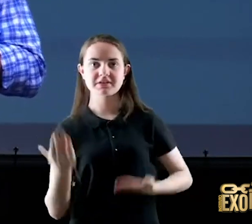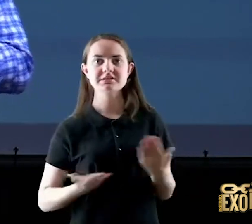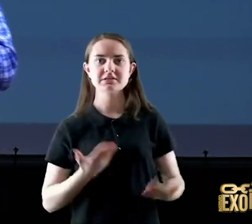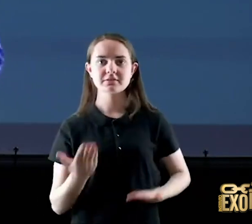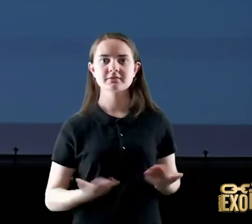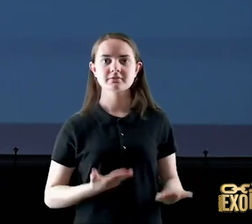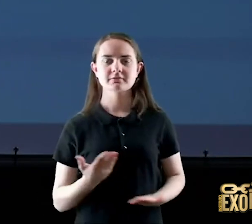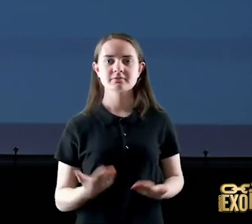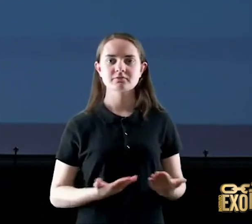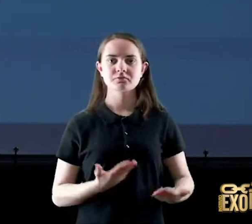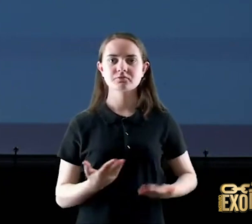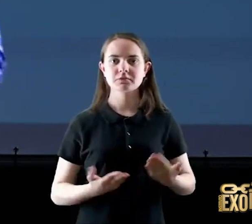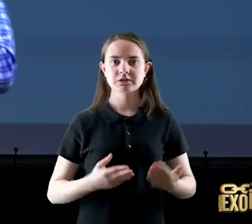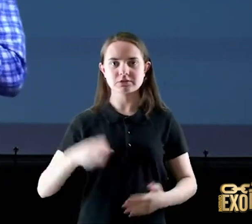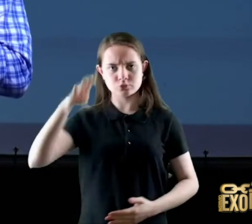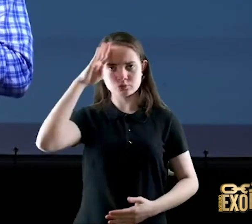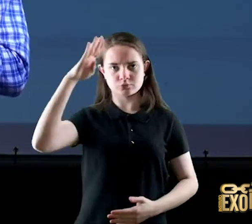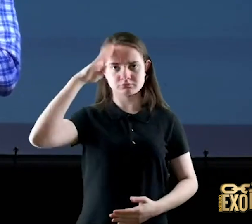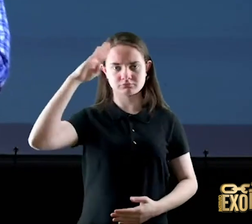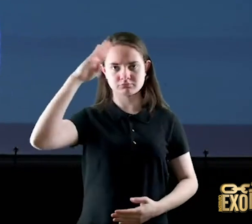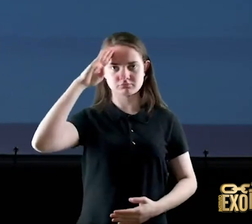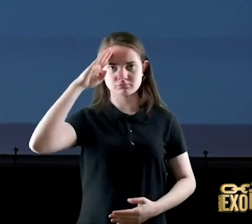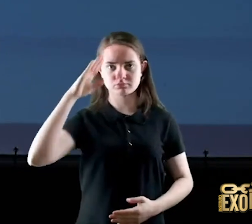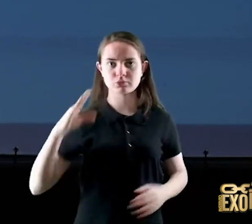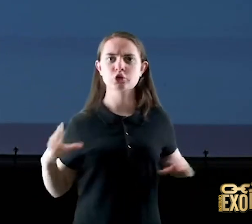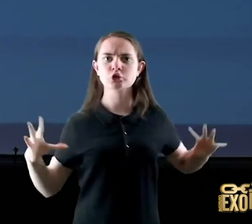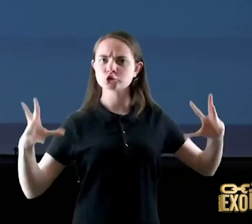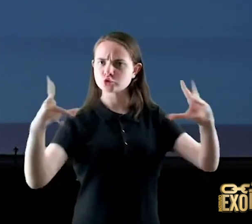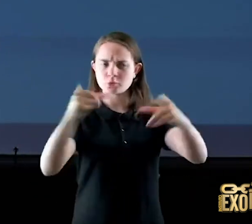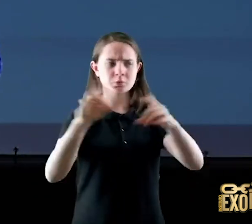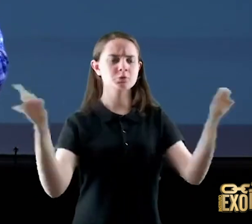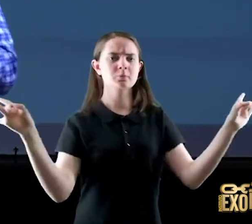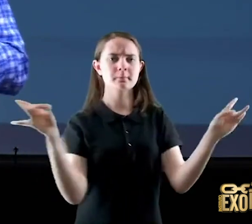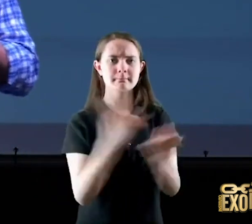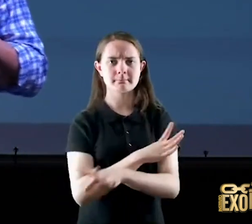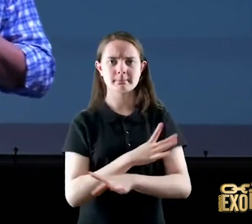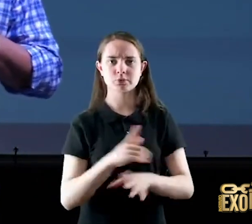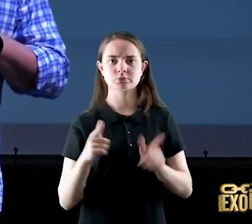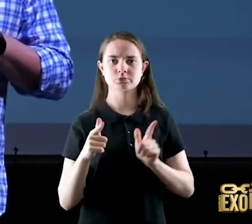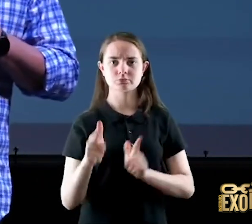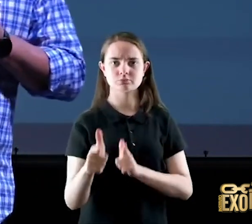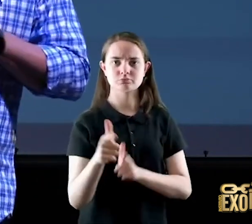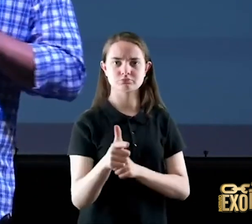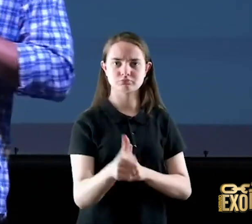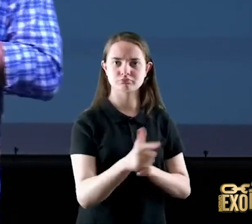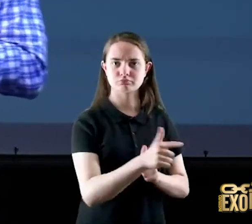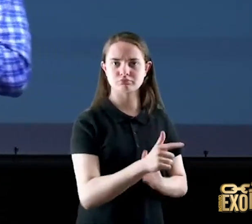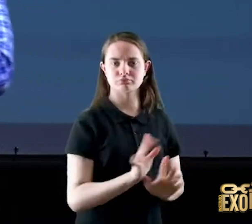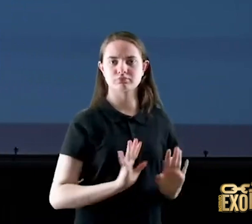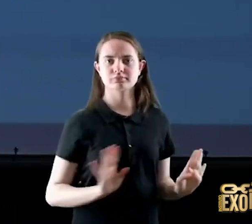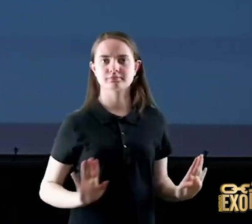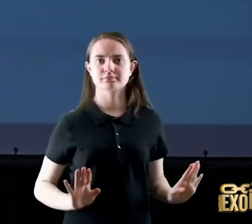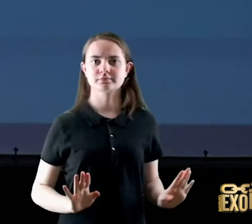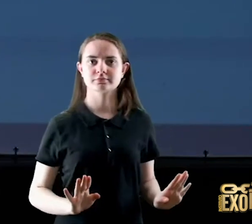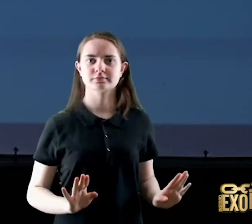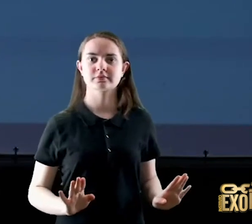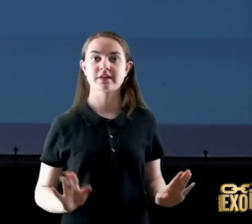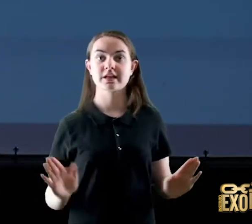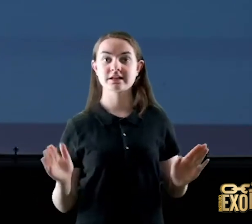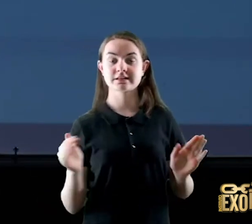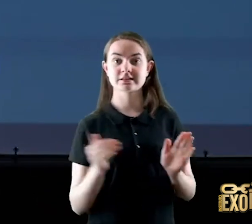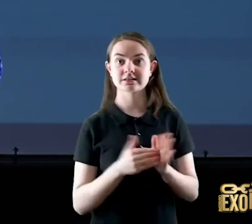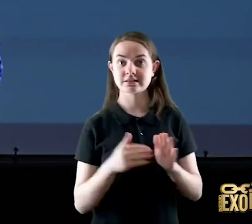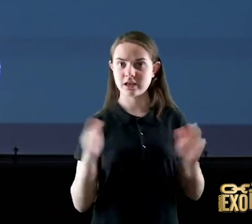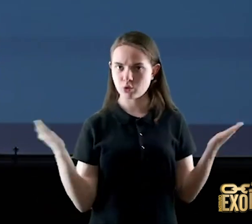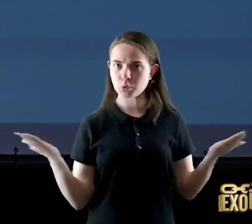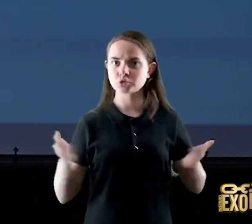cada ano fazem uma reciclagem e todo mundo está pronto para se defender todo mundo as pontes até hoje são dinamitadas